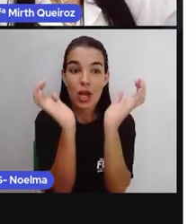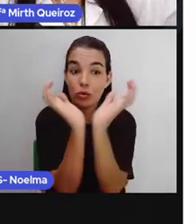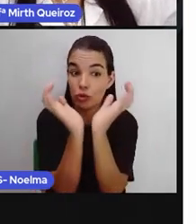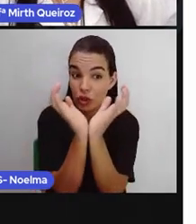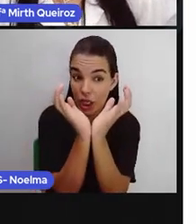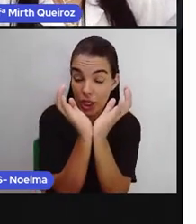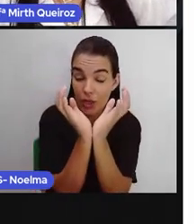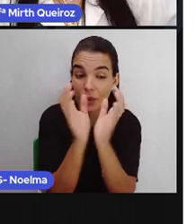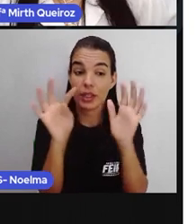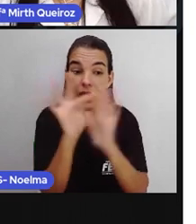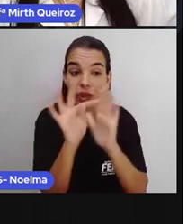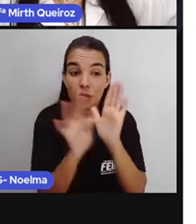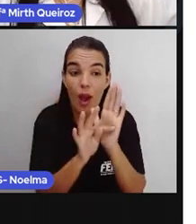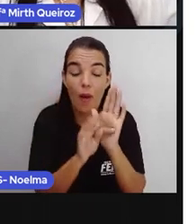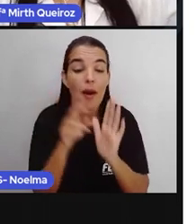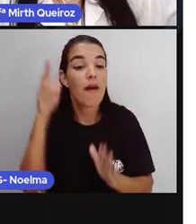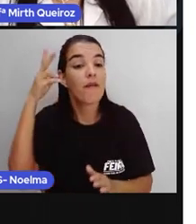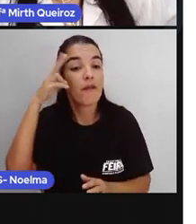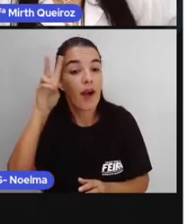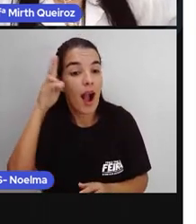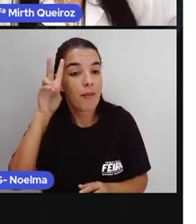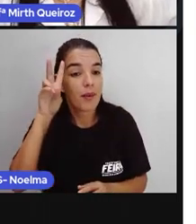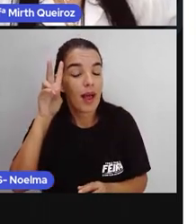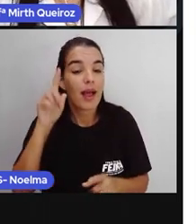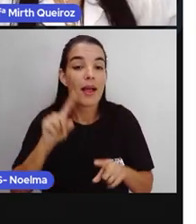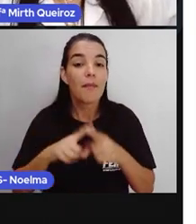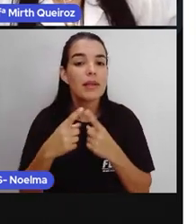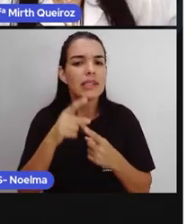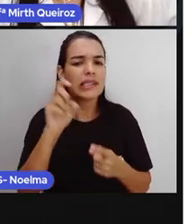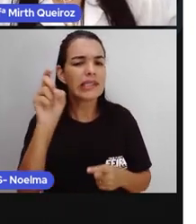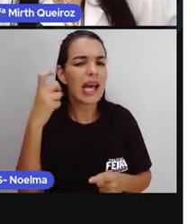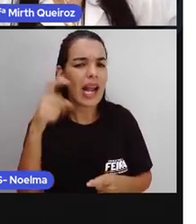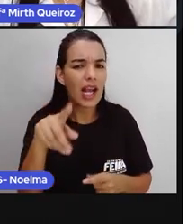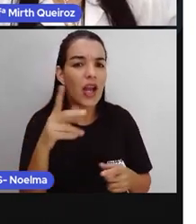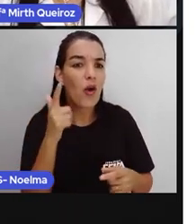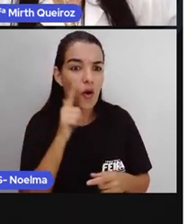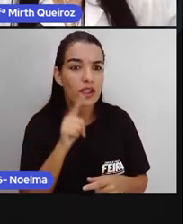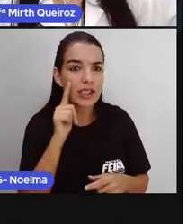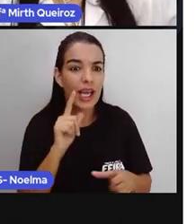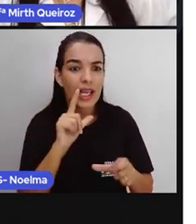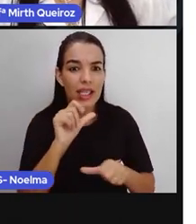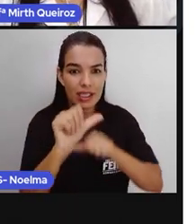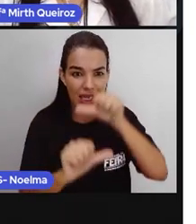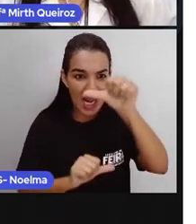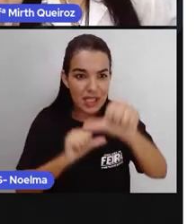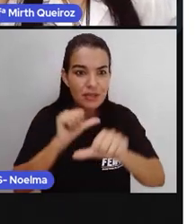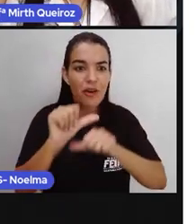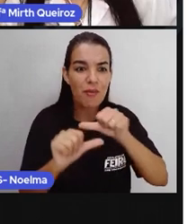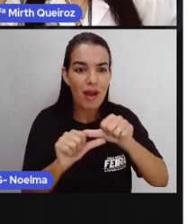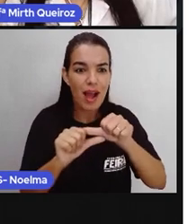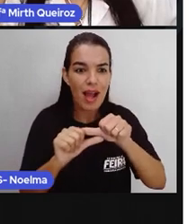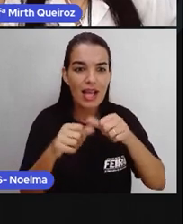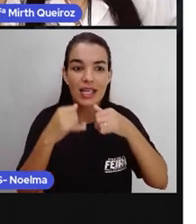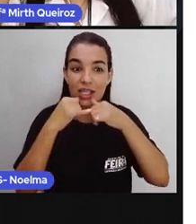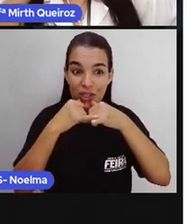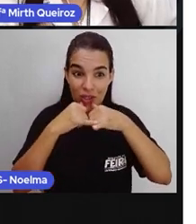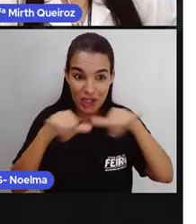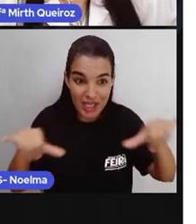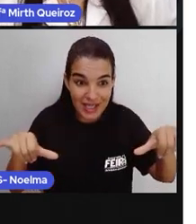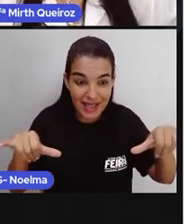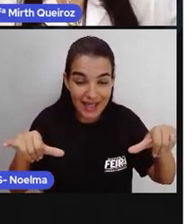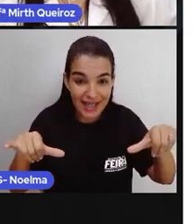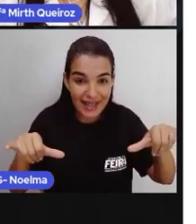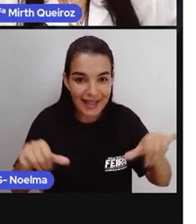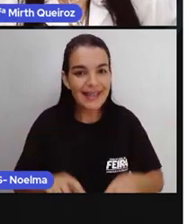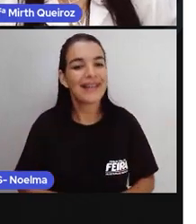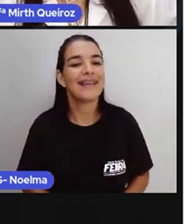fábula, né? Mas será que a gente consegue transformar essa fábula em uma notícia? A PRO, ela transformou